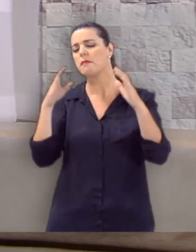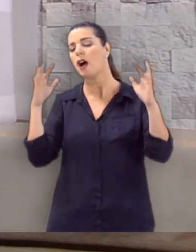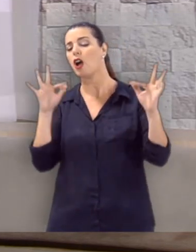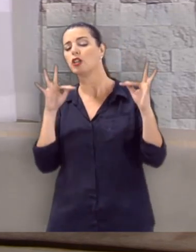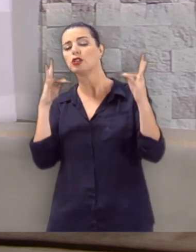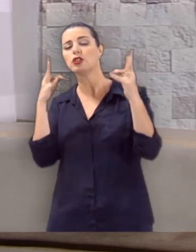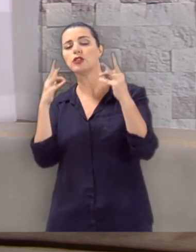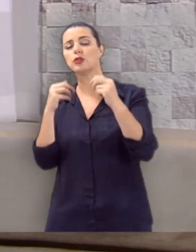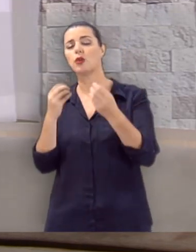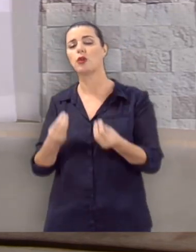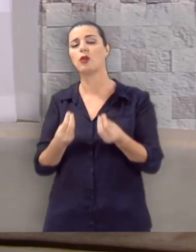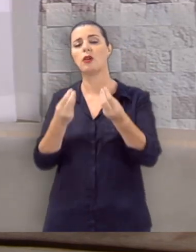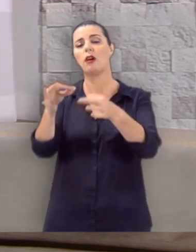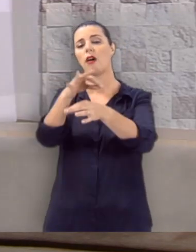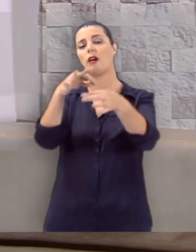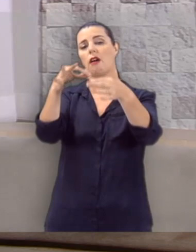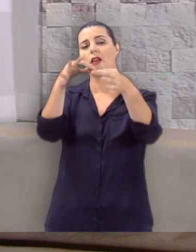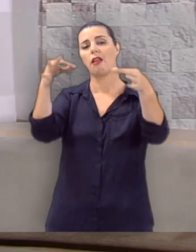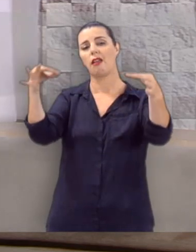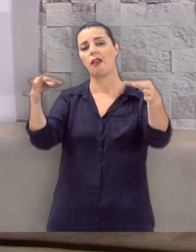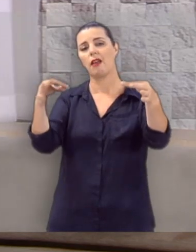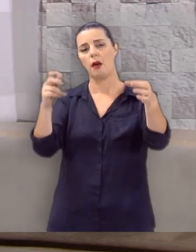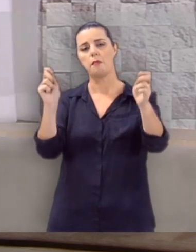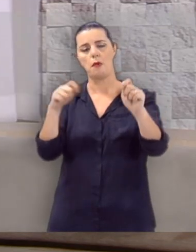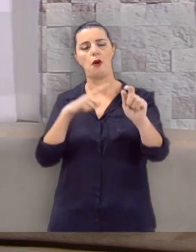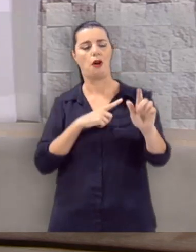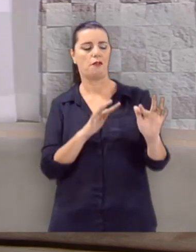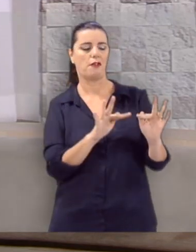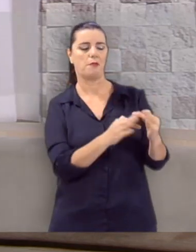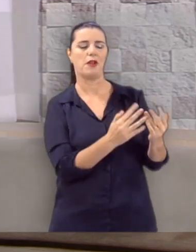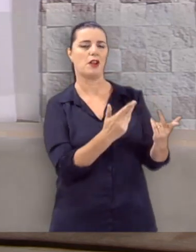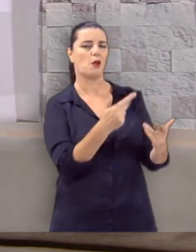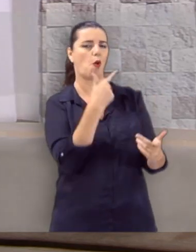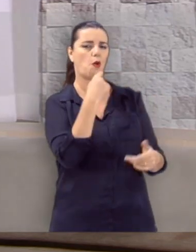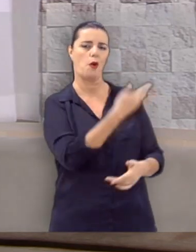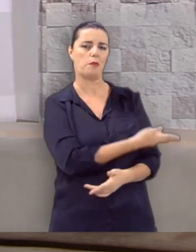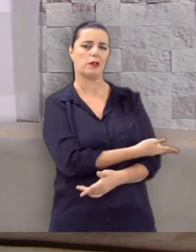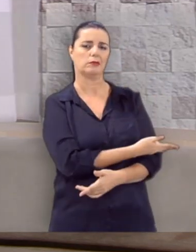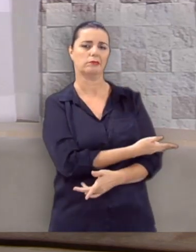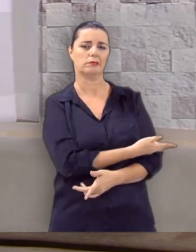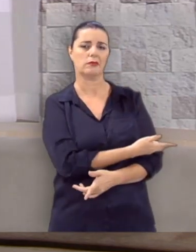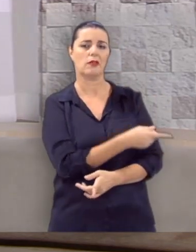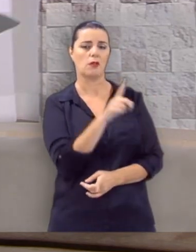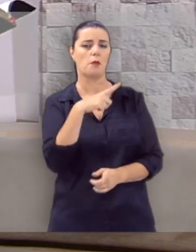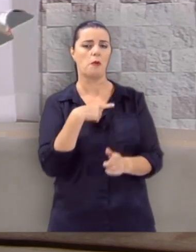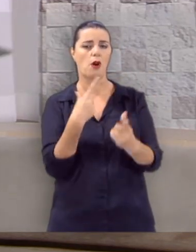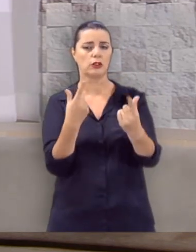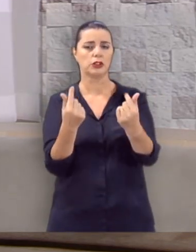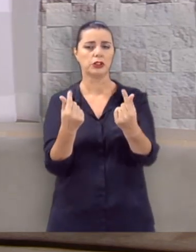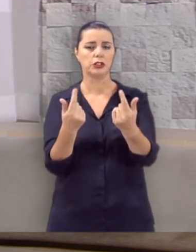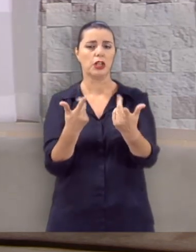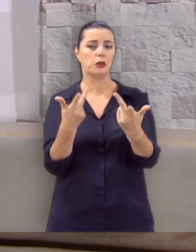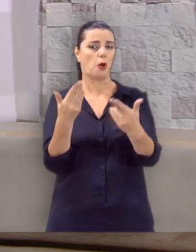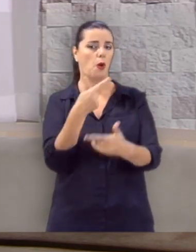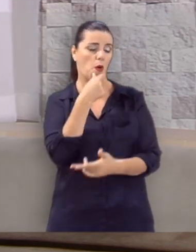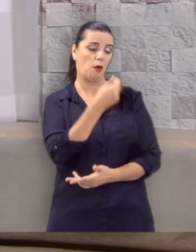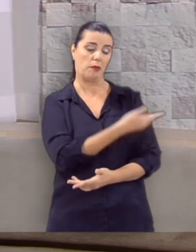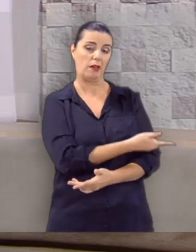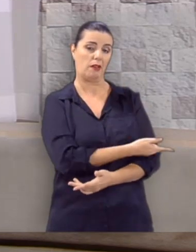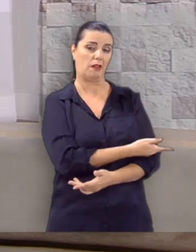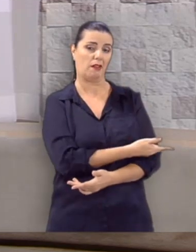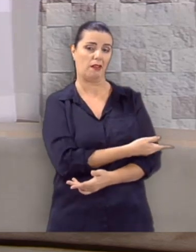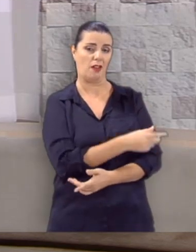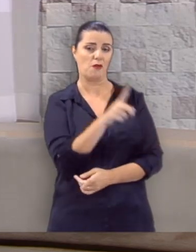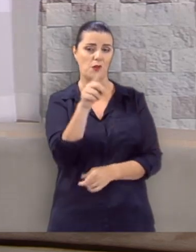maior de todas as dádivas. Você pode ter família, como Jacó tinha. Você pode ter muito dinheiro, como Jacó tinha.